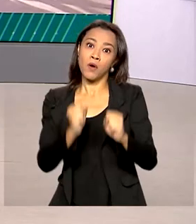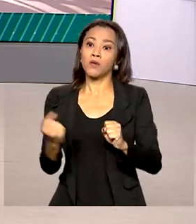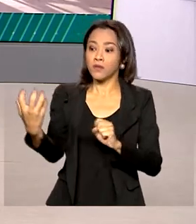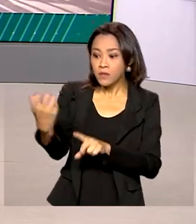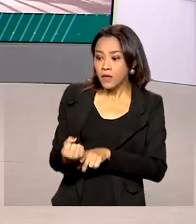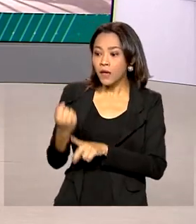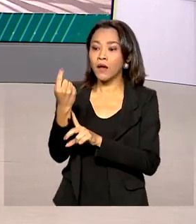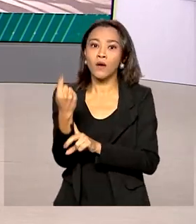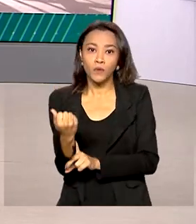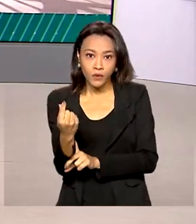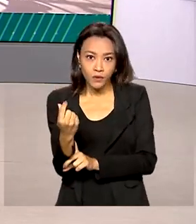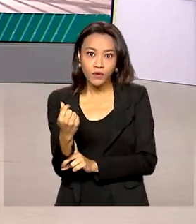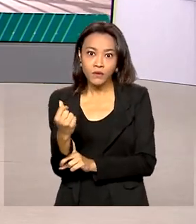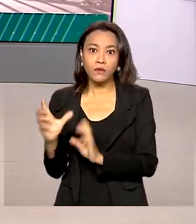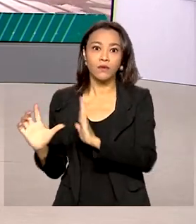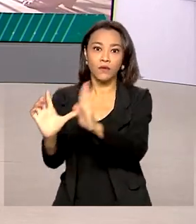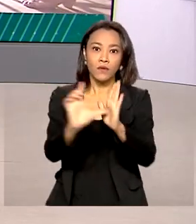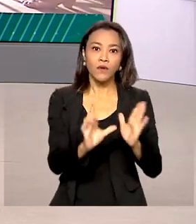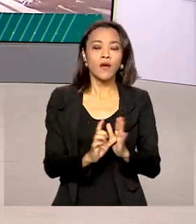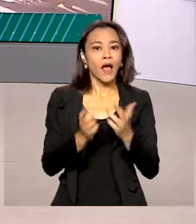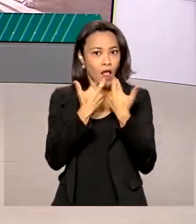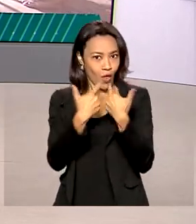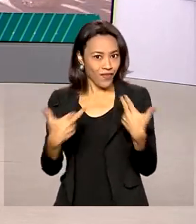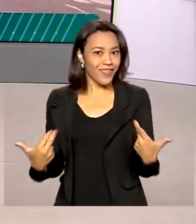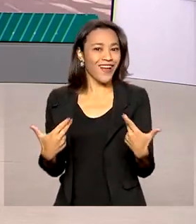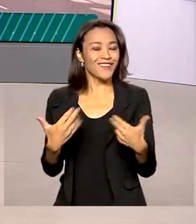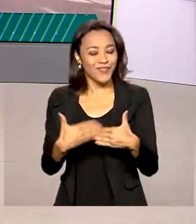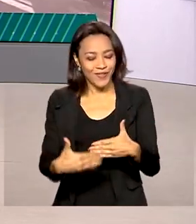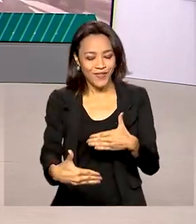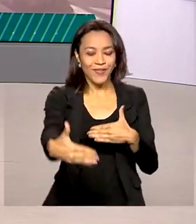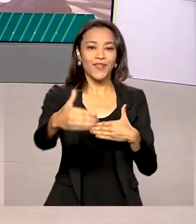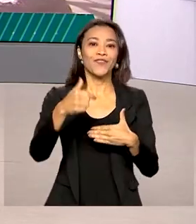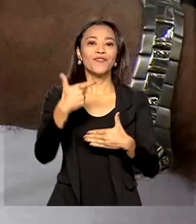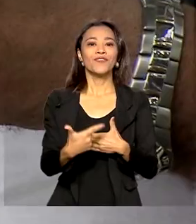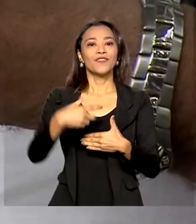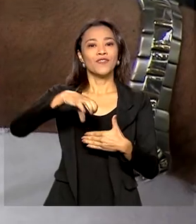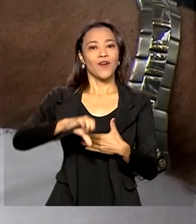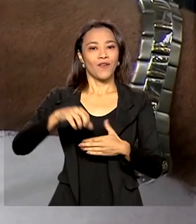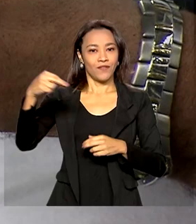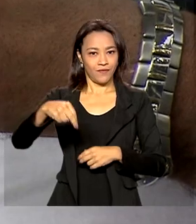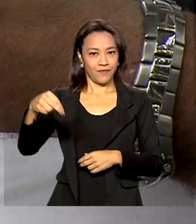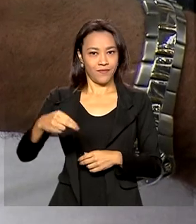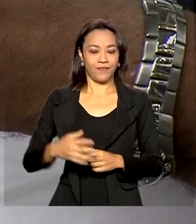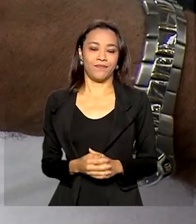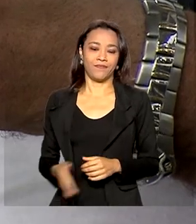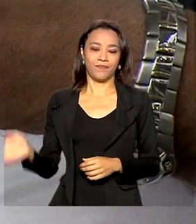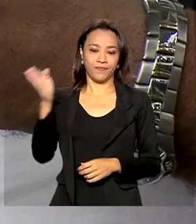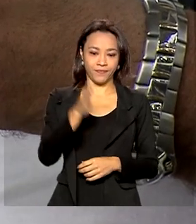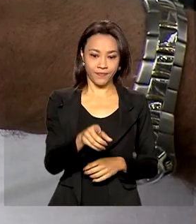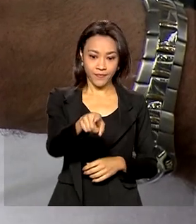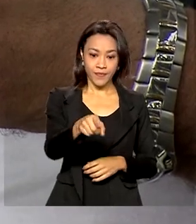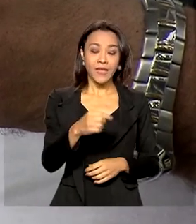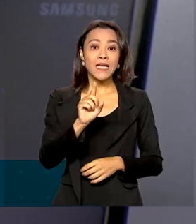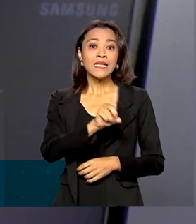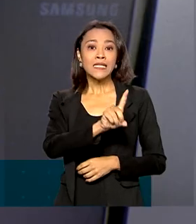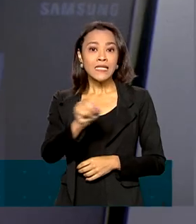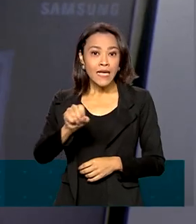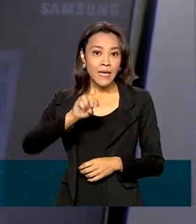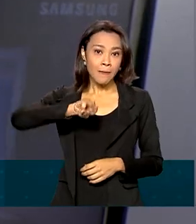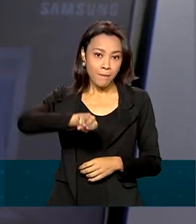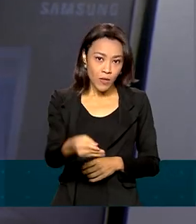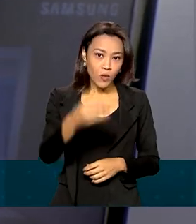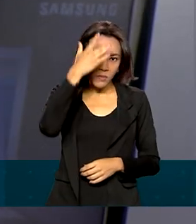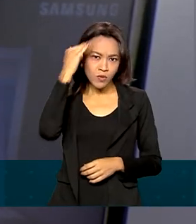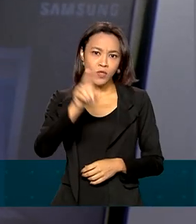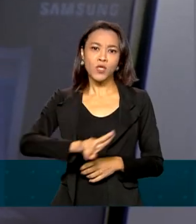no comércio. A novidade começa a funcionar em 29 de novembro. Os quase 100 milhões de brasileiros que